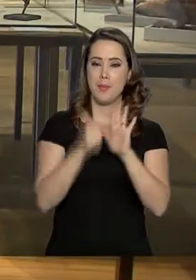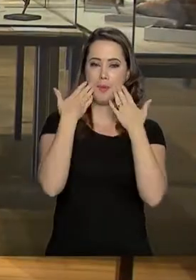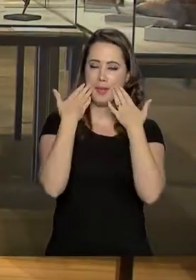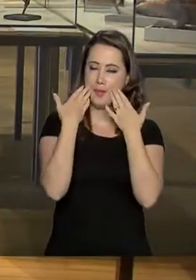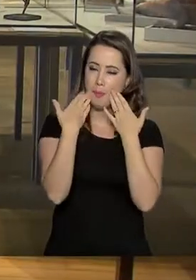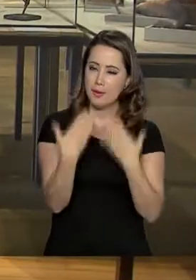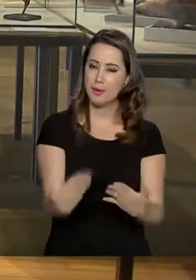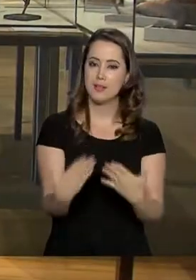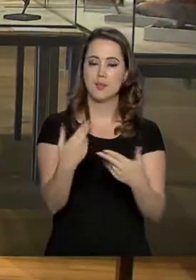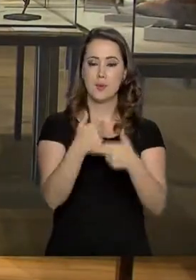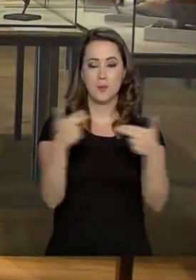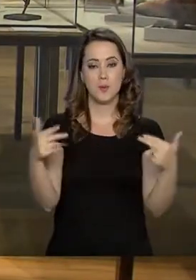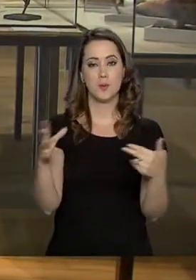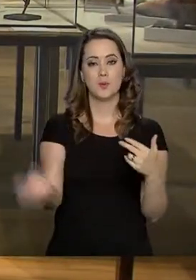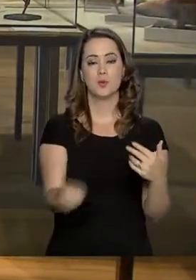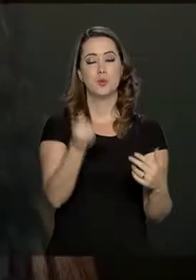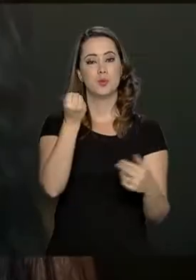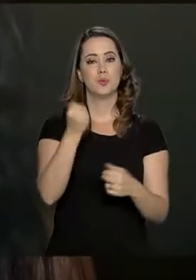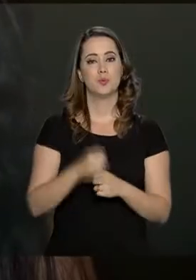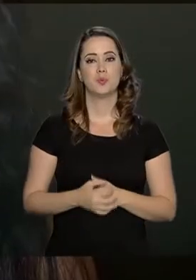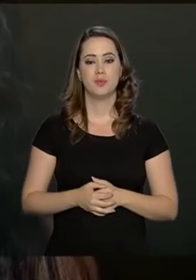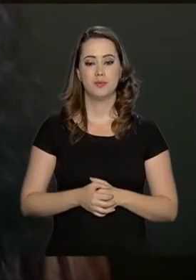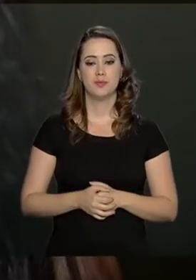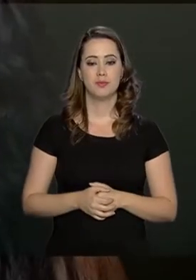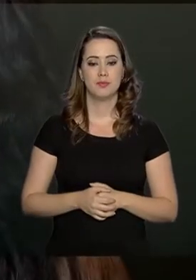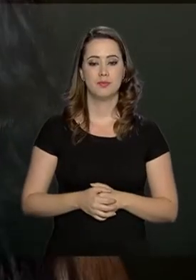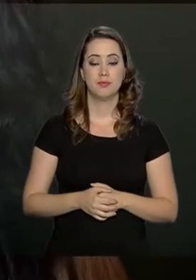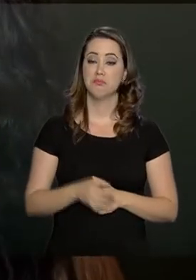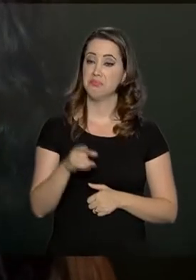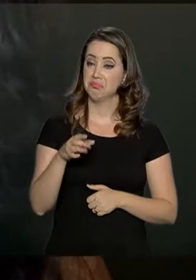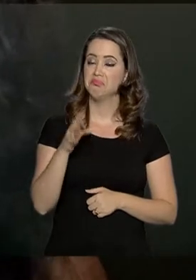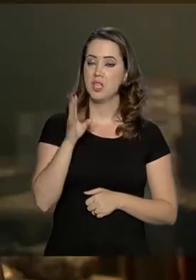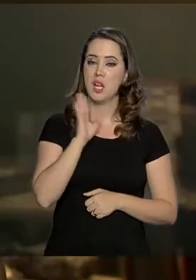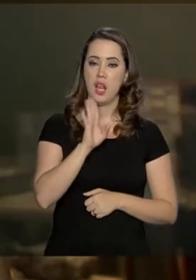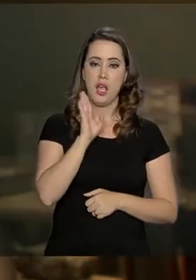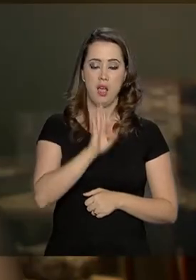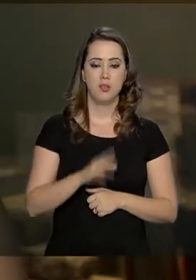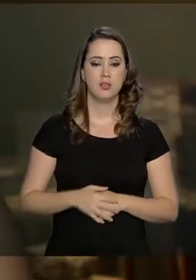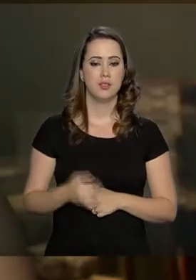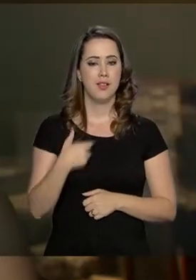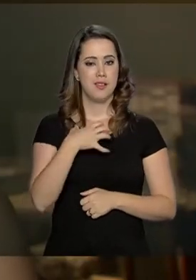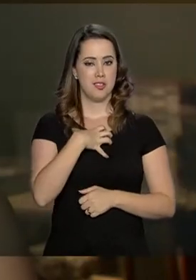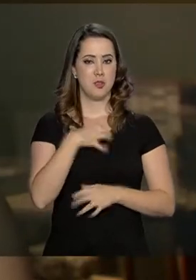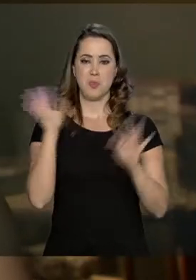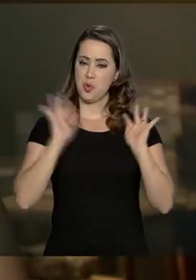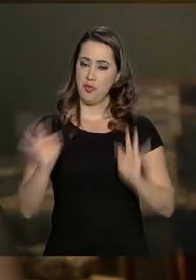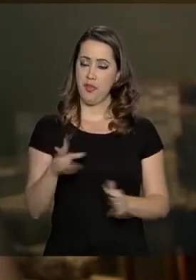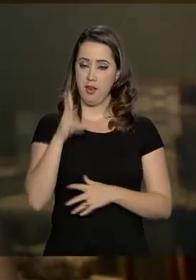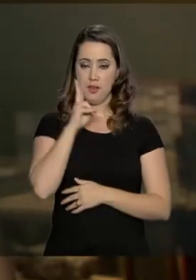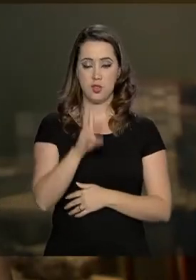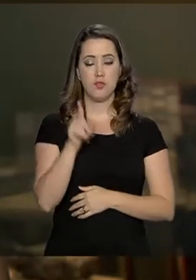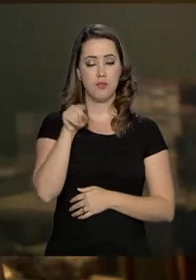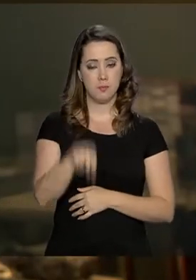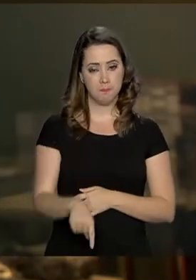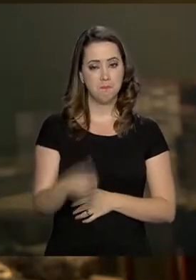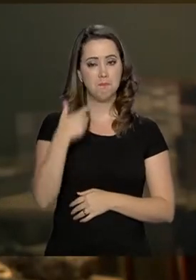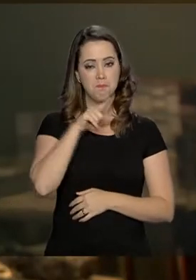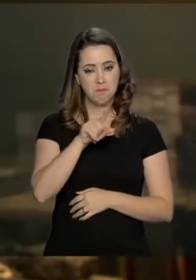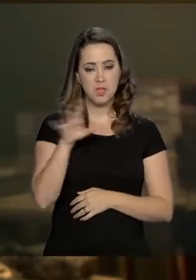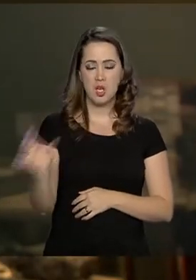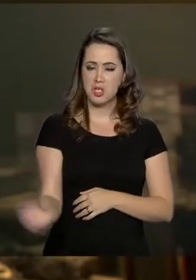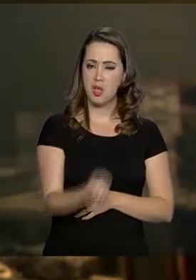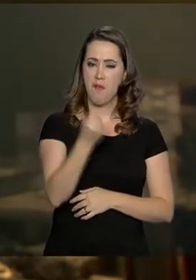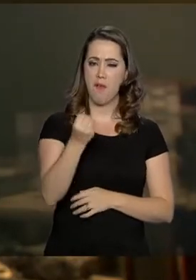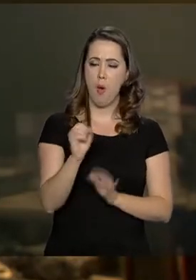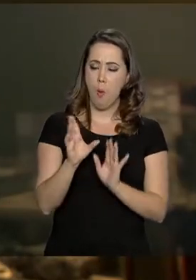exposição com peças do resgate. Eu tô achando muito interessante. Eu fico muito feliz de poder ver que conseguiram ainda salvar um